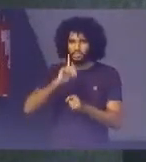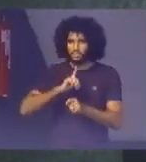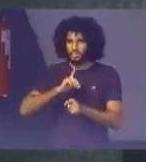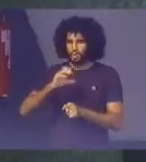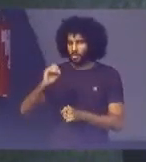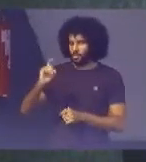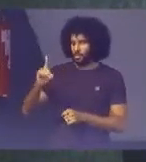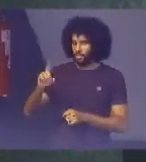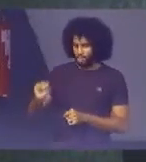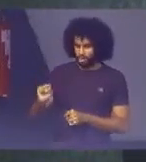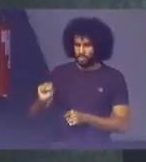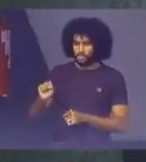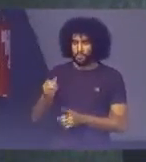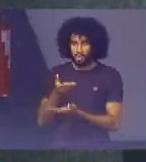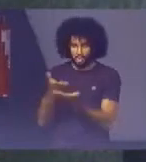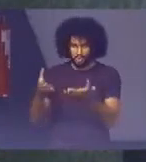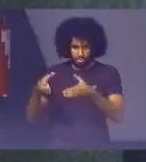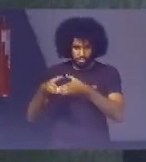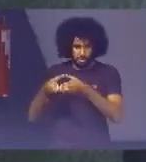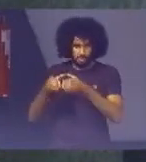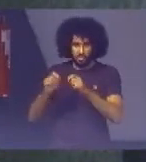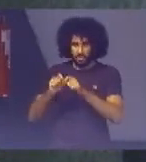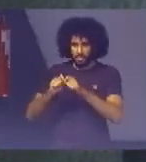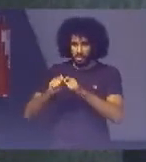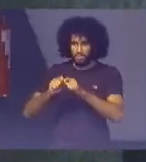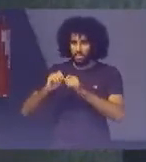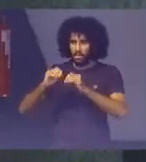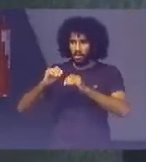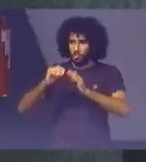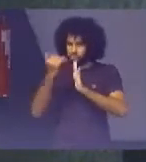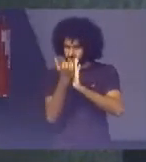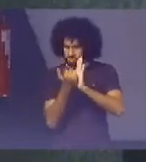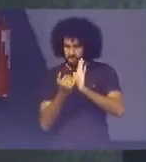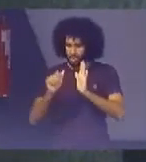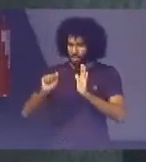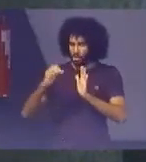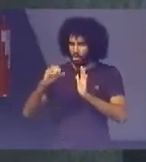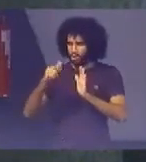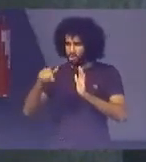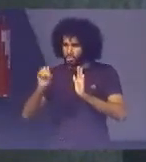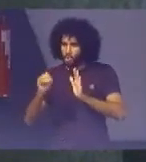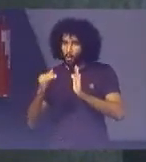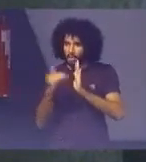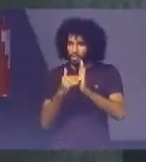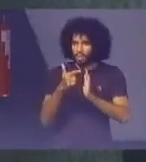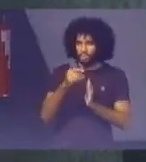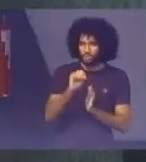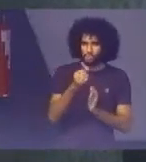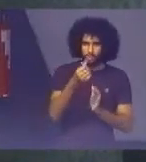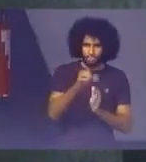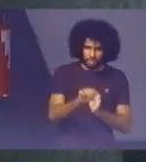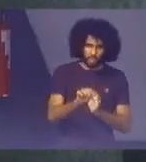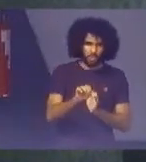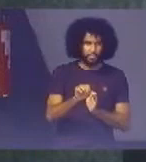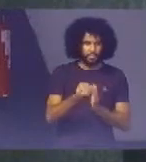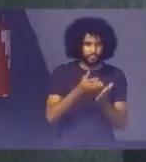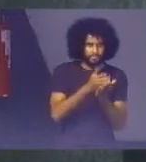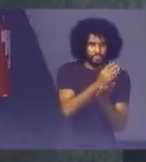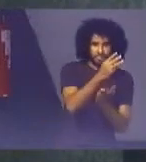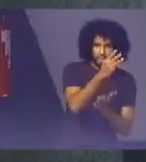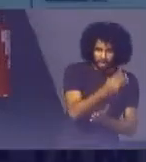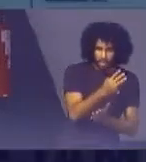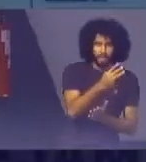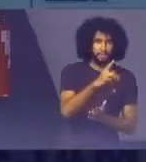Essa Comissão Nacional Fez um plano de ação Até 2019 E no âmbito Do eixo 3 Territorialização